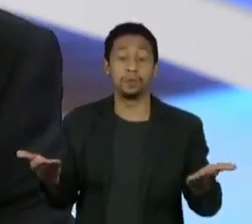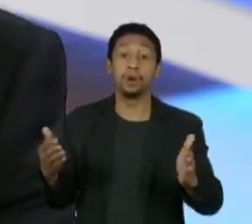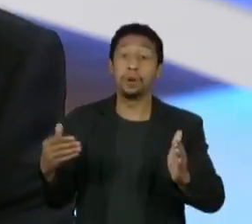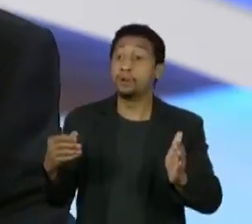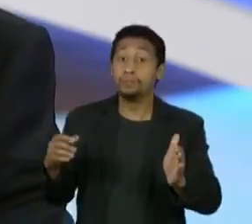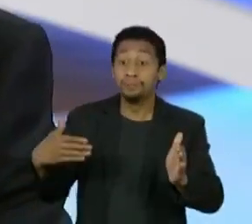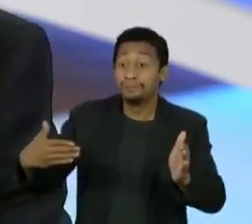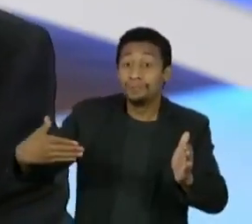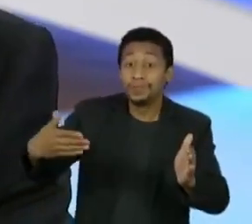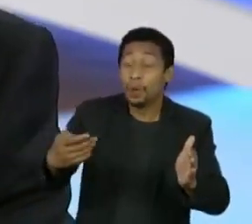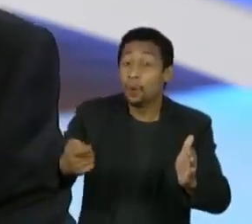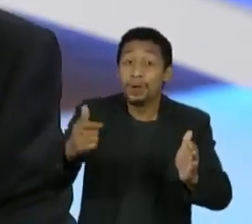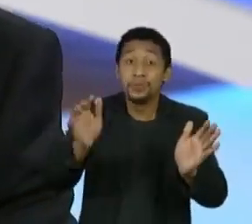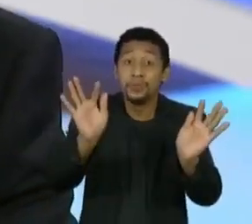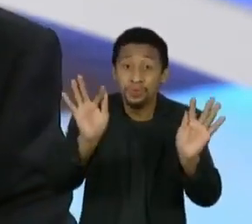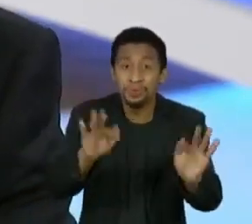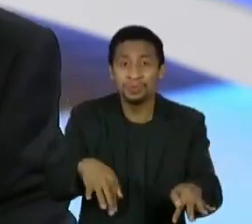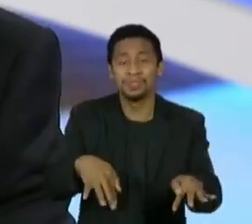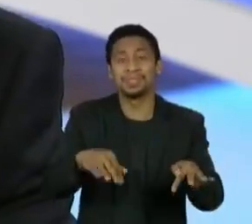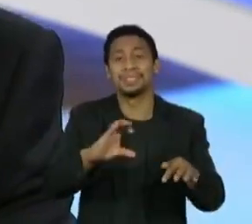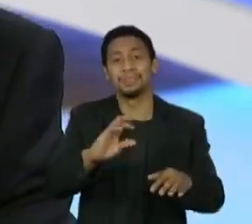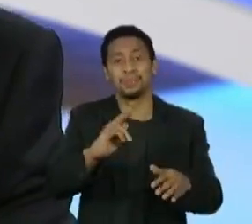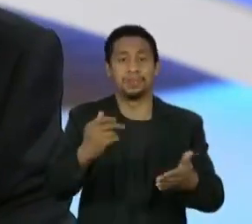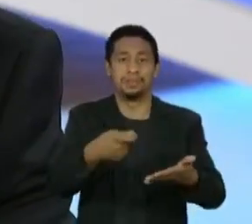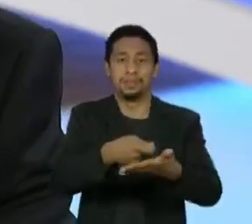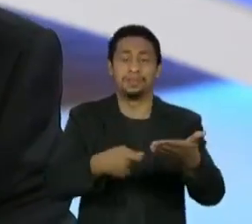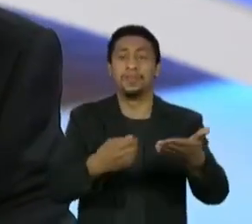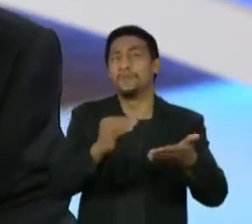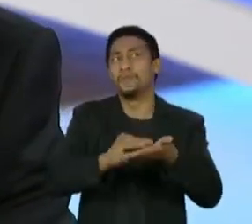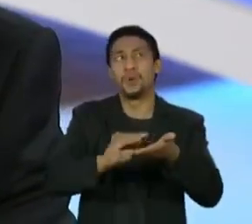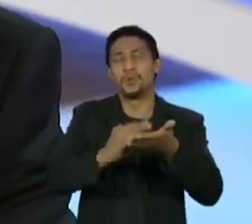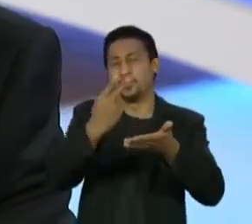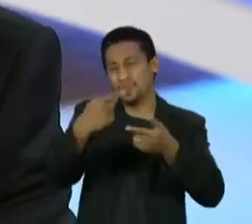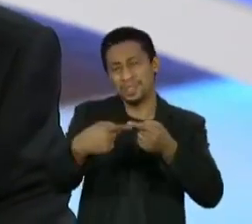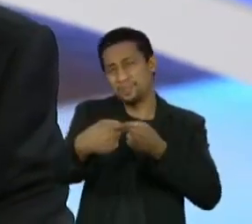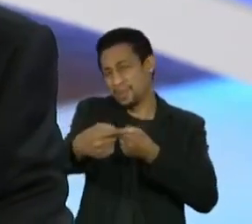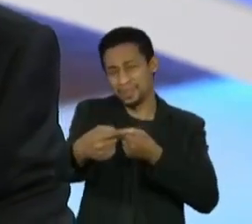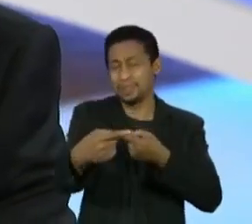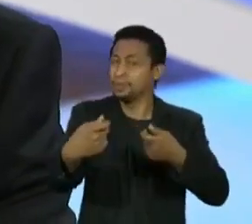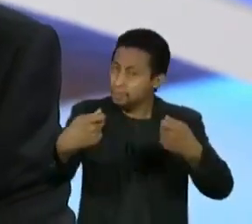reta final, uma semana, duas no máximo, e a gente tem que entregar para a população o resultado que ela espera. E vamos fazer isso.